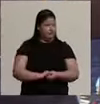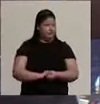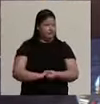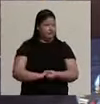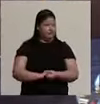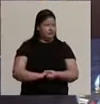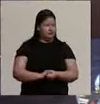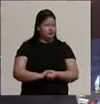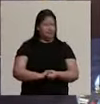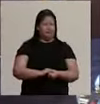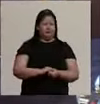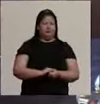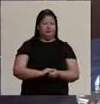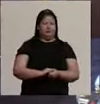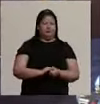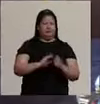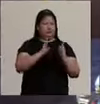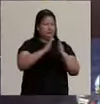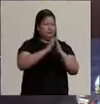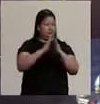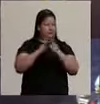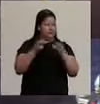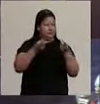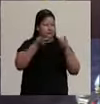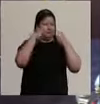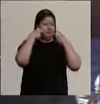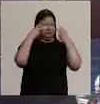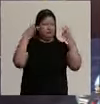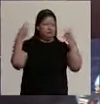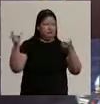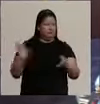Olha lá. Filma, por favor.